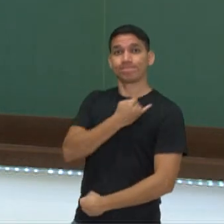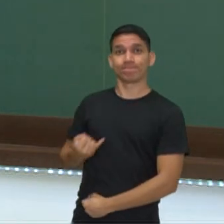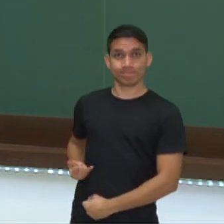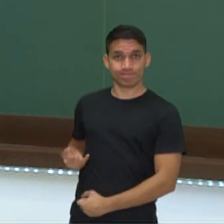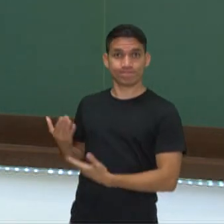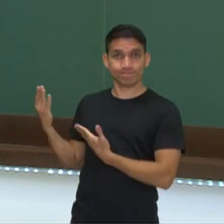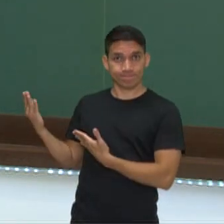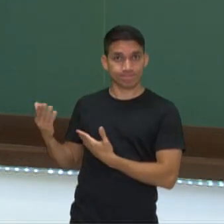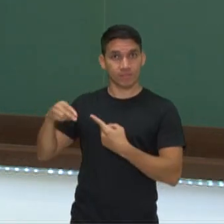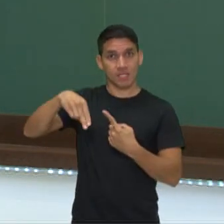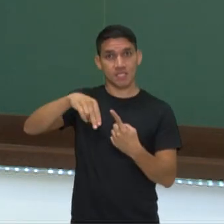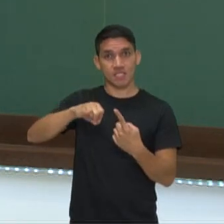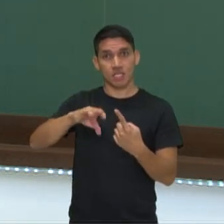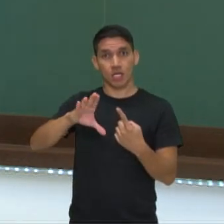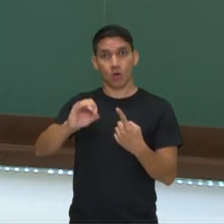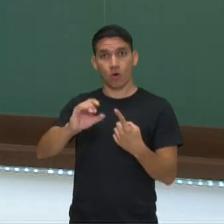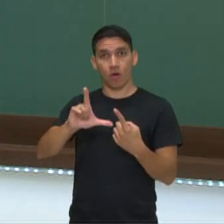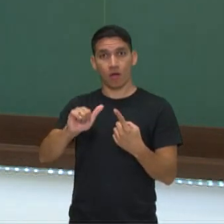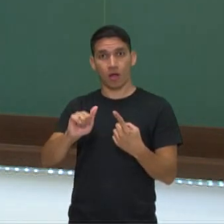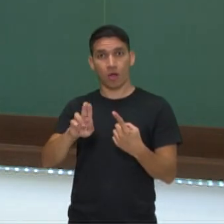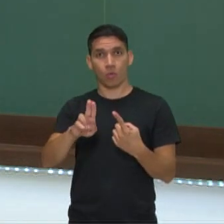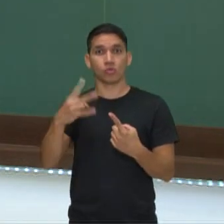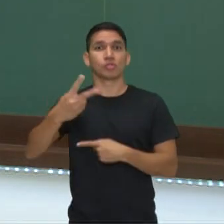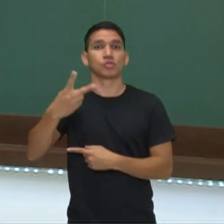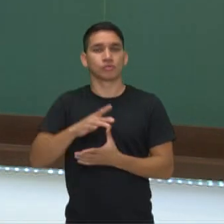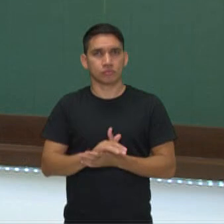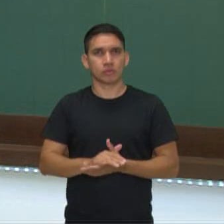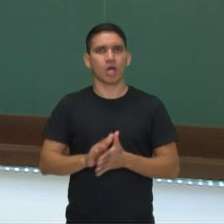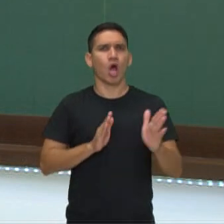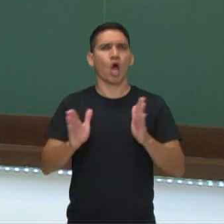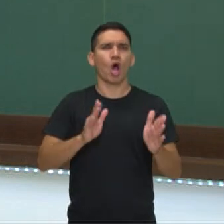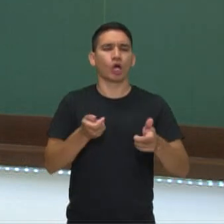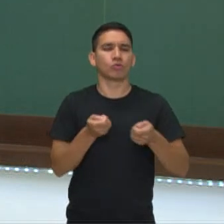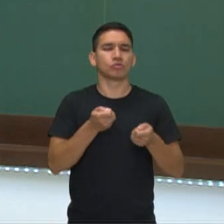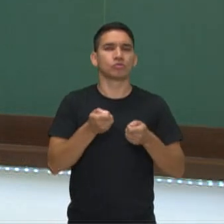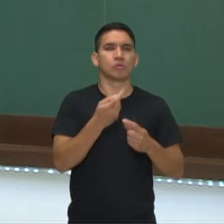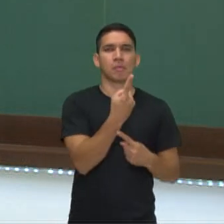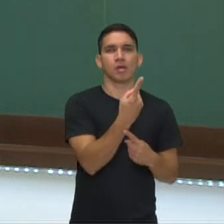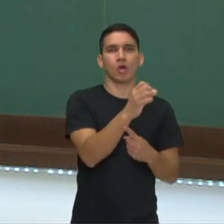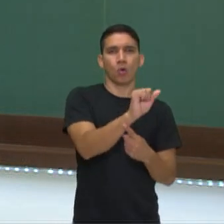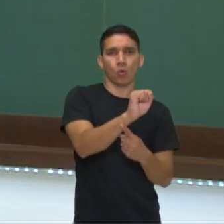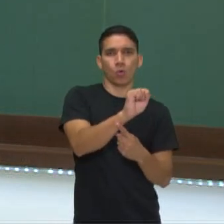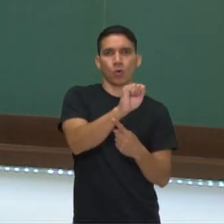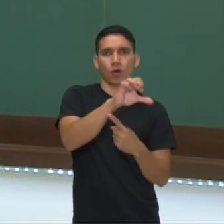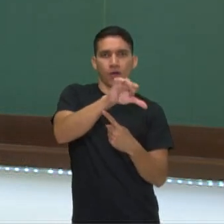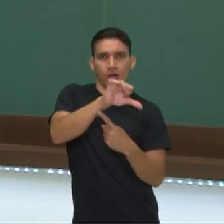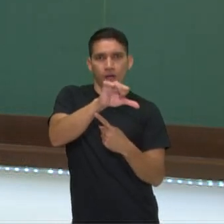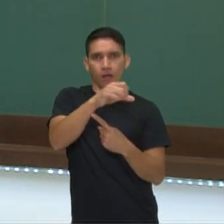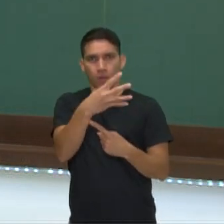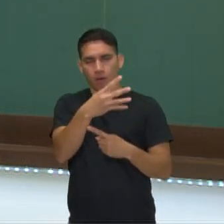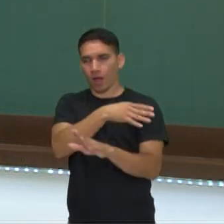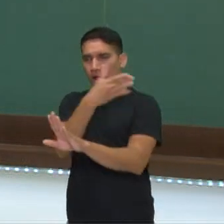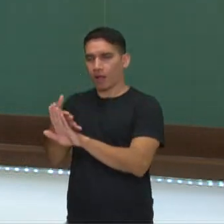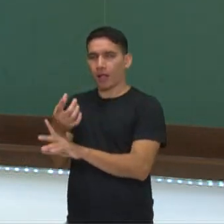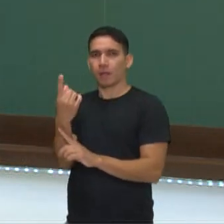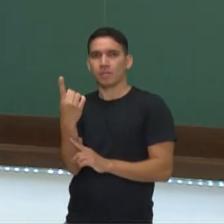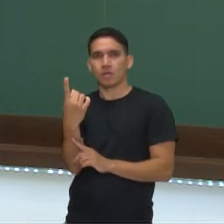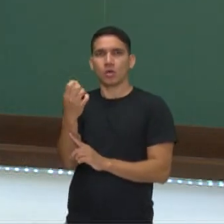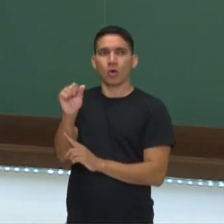no caso de Nicolau II, que governou entre 1894 e 1917,